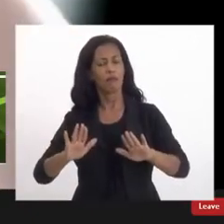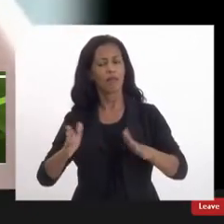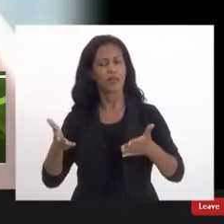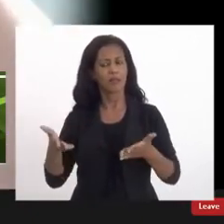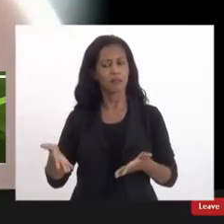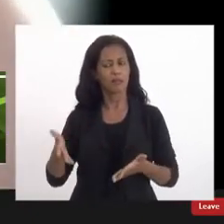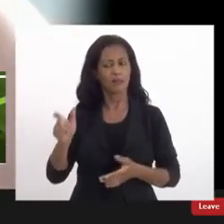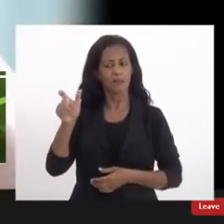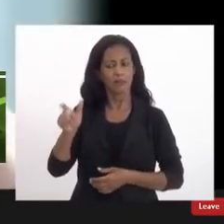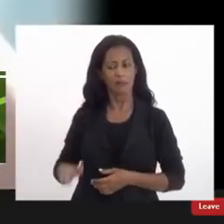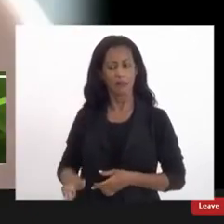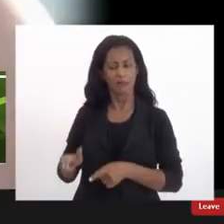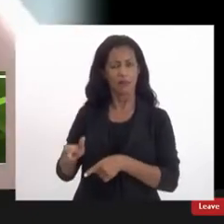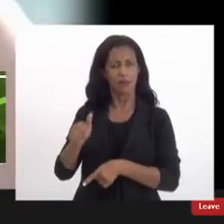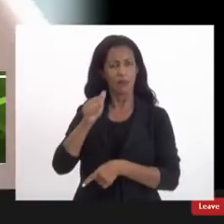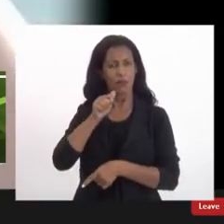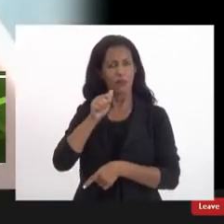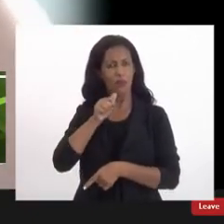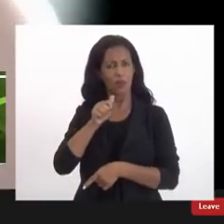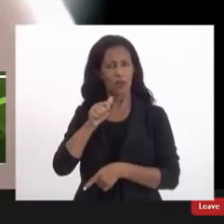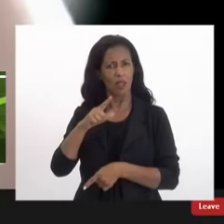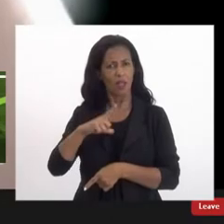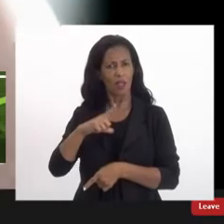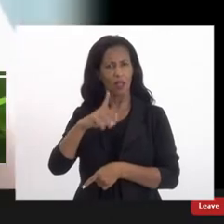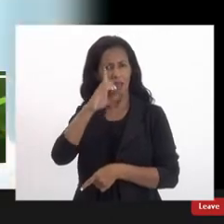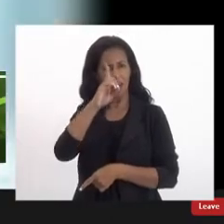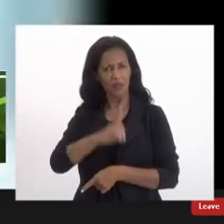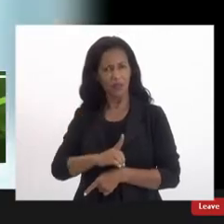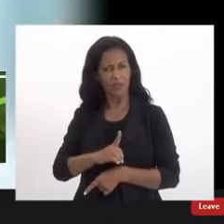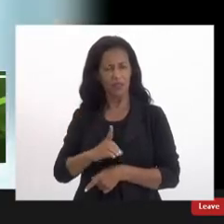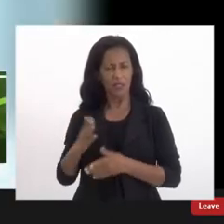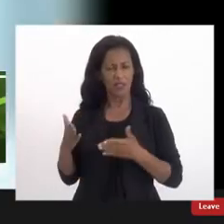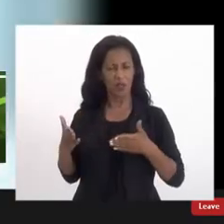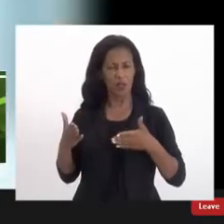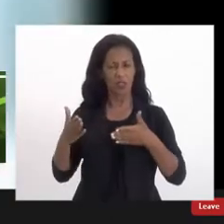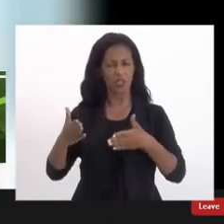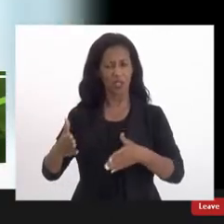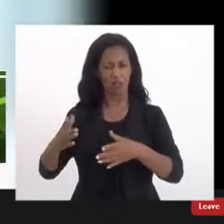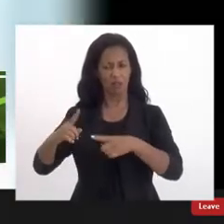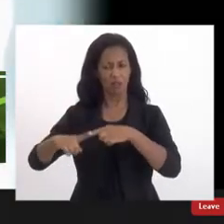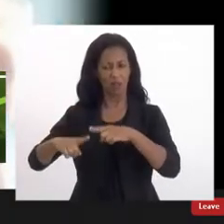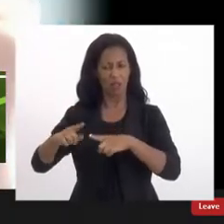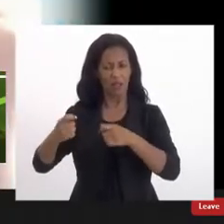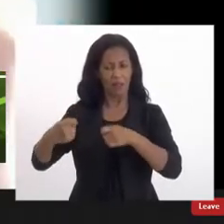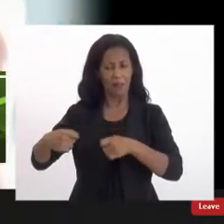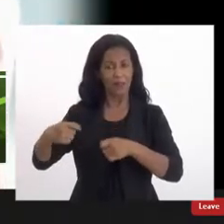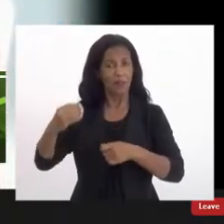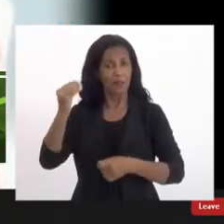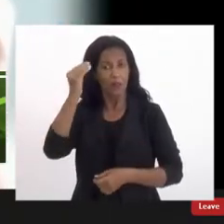essa mulher com deficiência que sofreu violência ela consiga chegar nesse equipamento ela primeiro ela precisa ter noção do que tá acontecendo